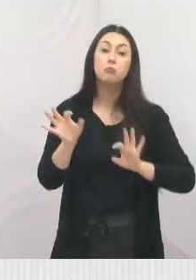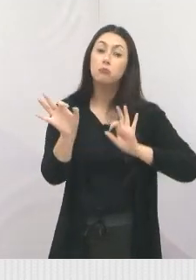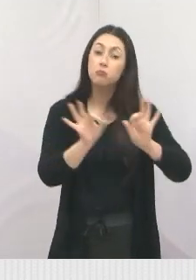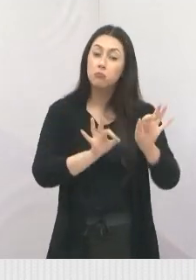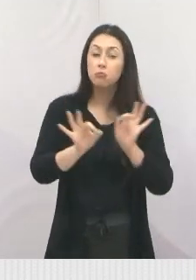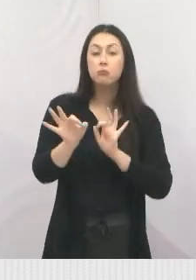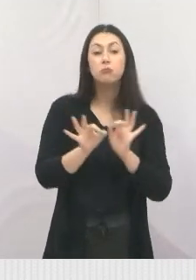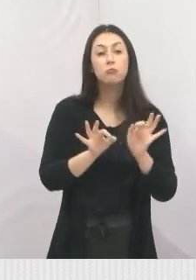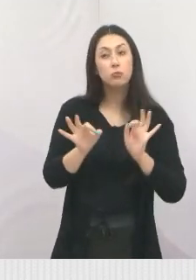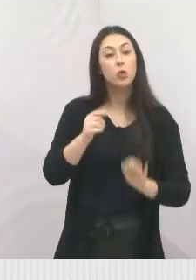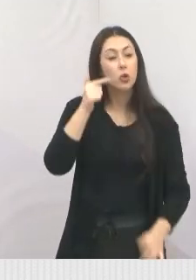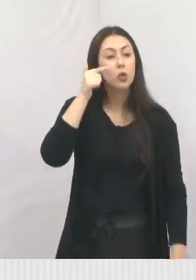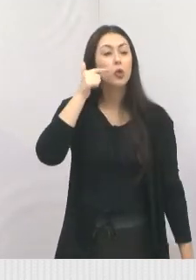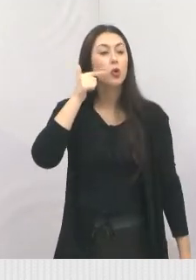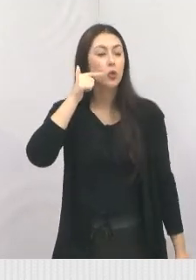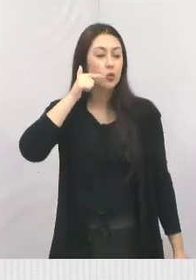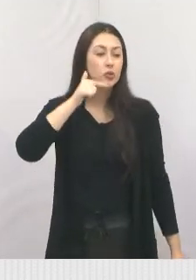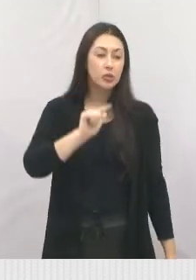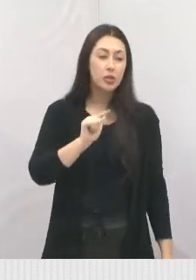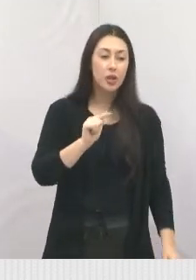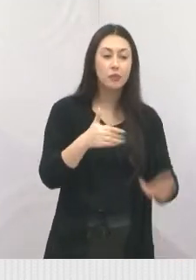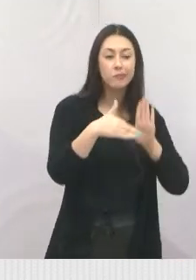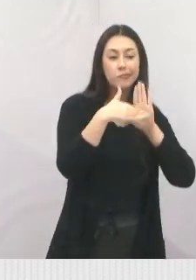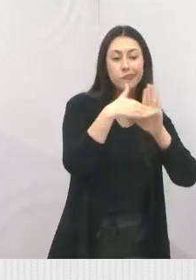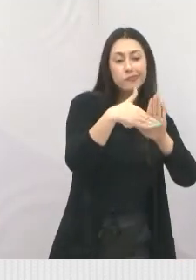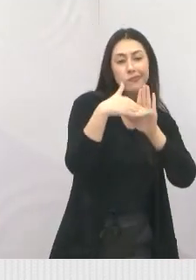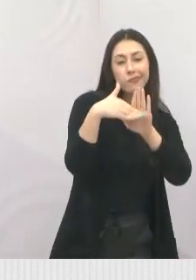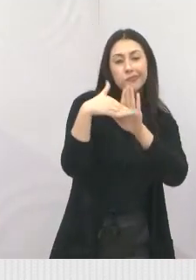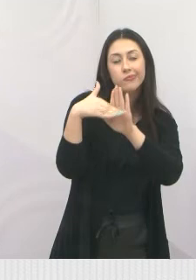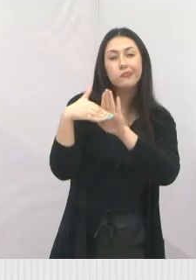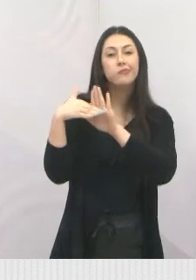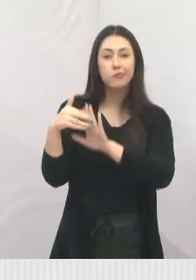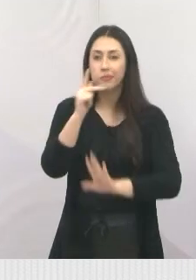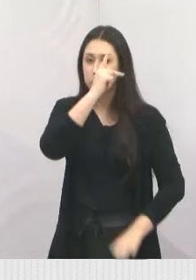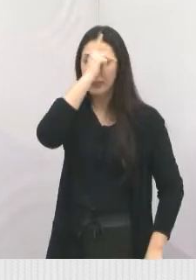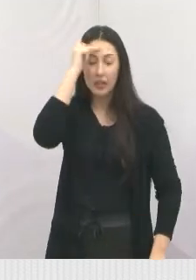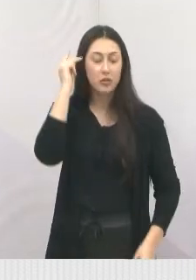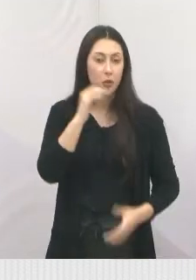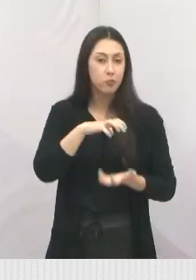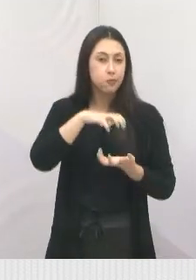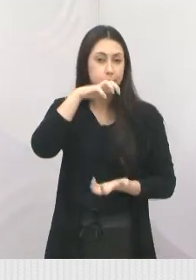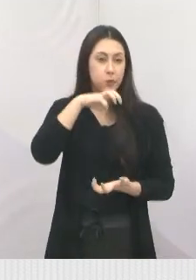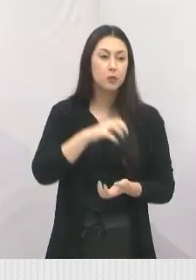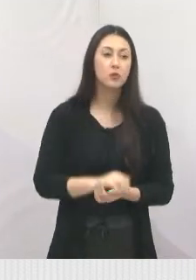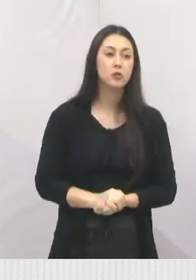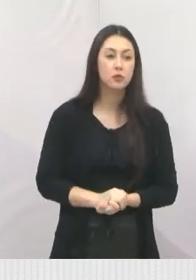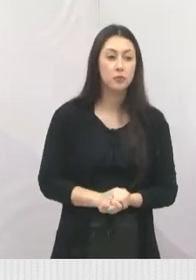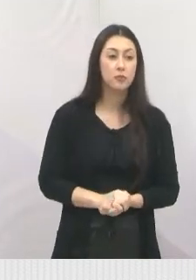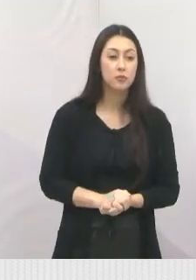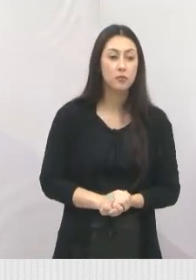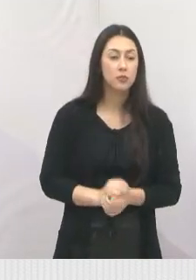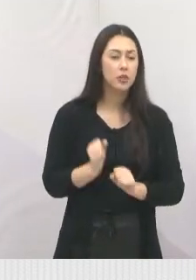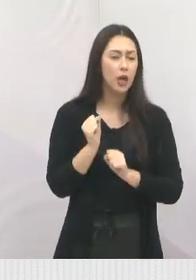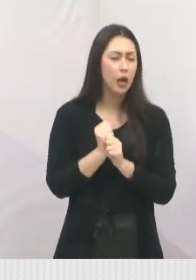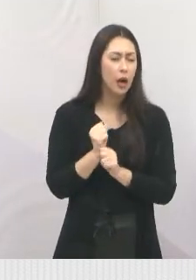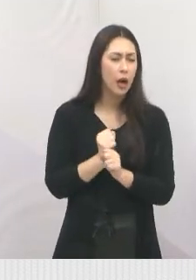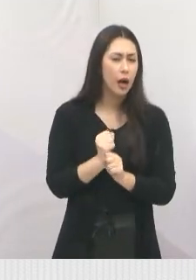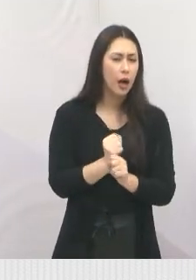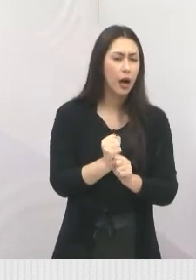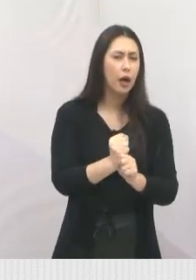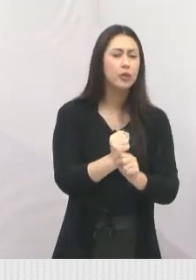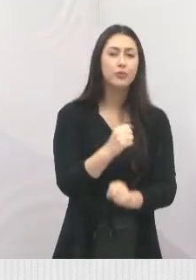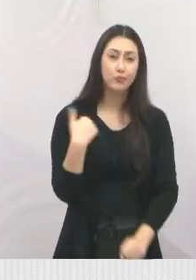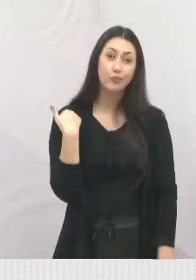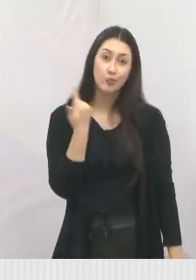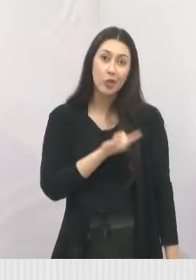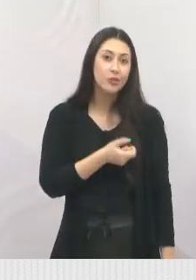programa possa ir de encontro com as necessidades das pessoas que estão envelhecendo. Digo que a cada ano que passa nós estamos